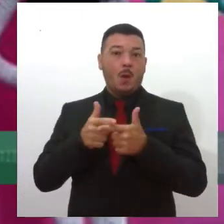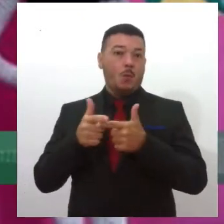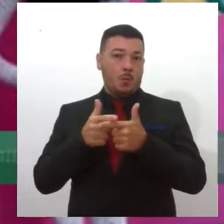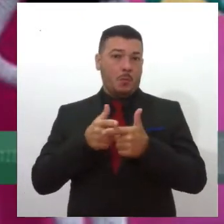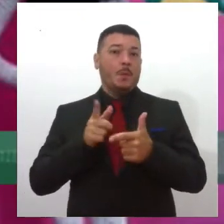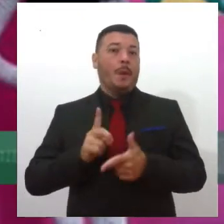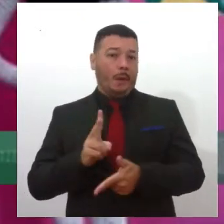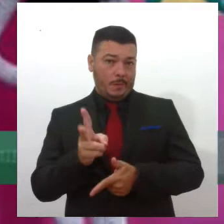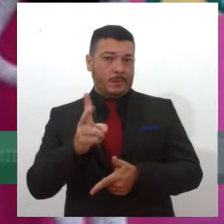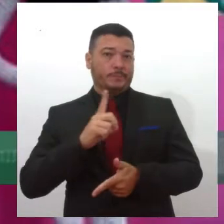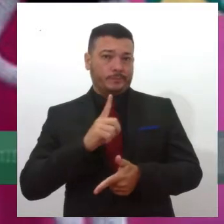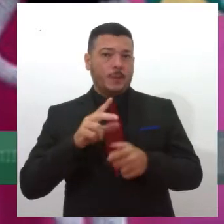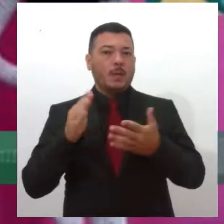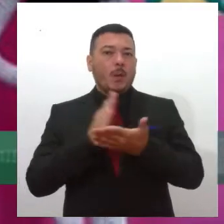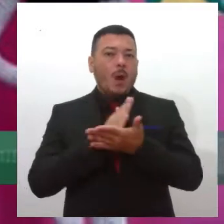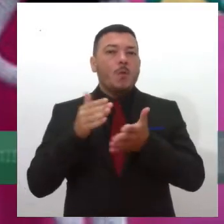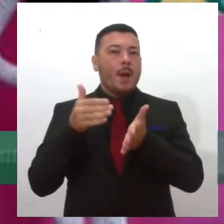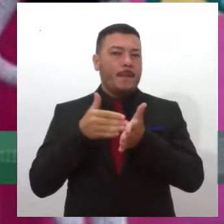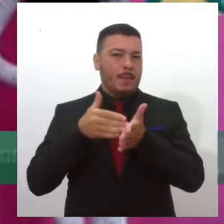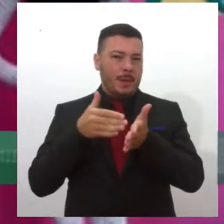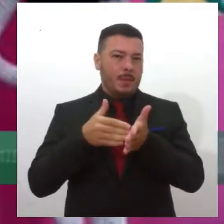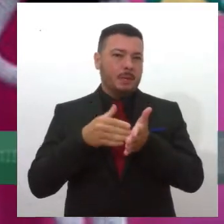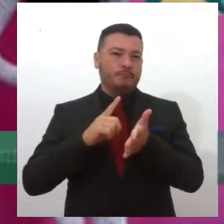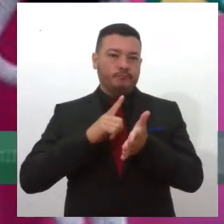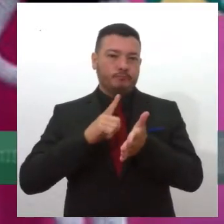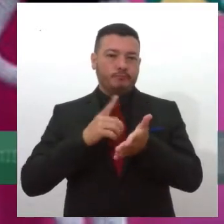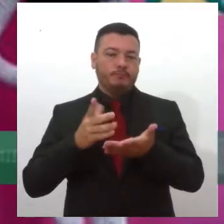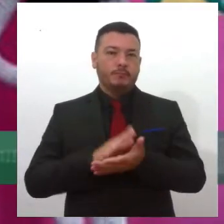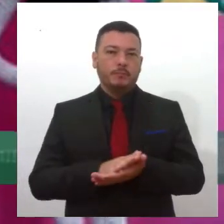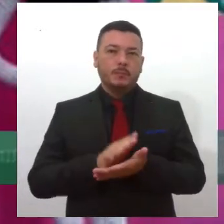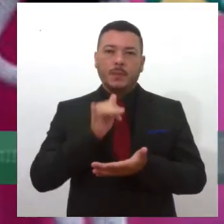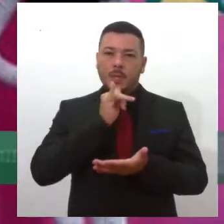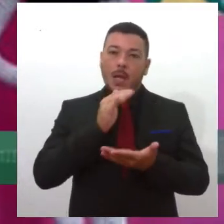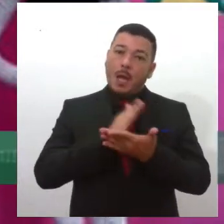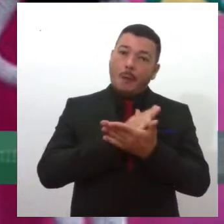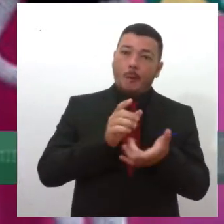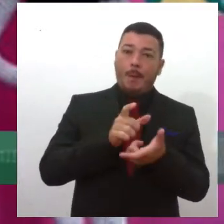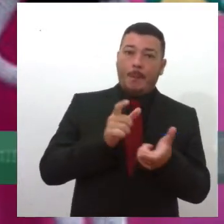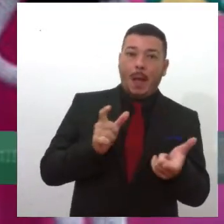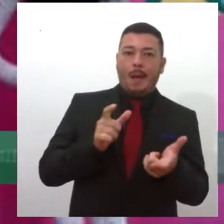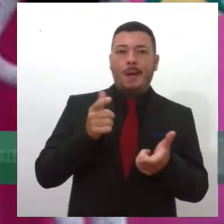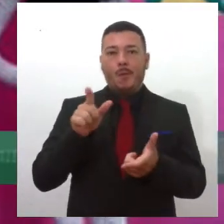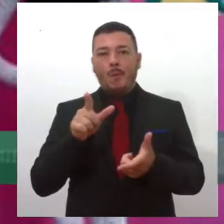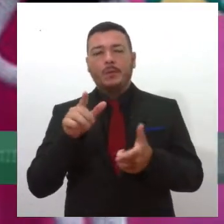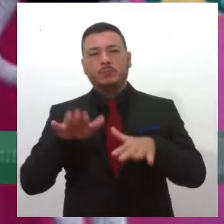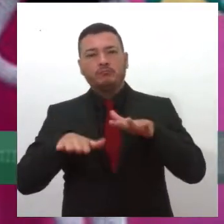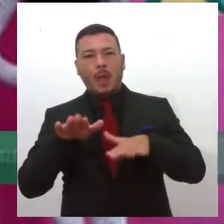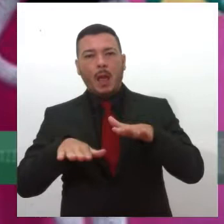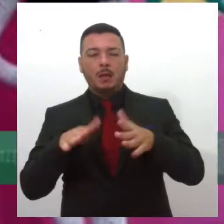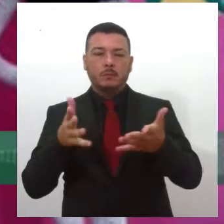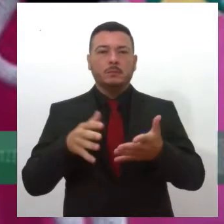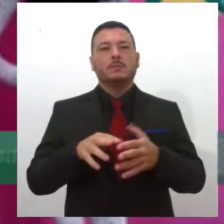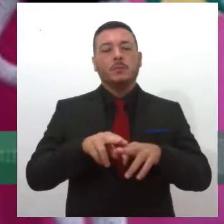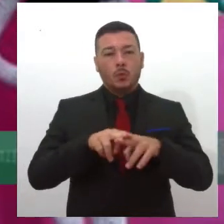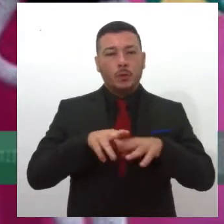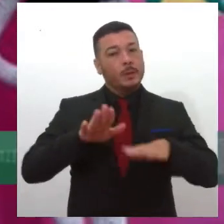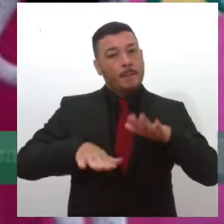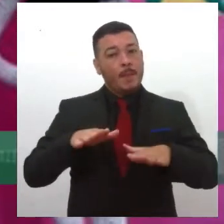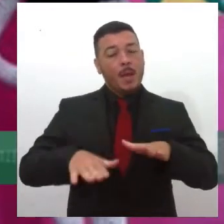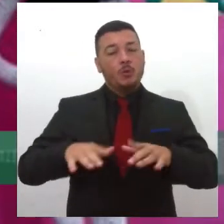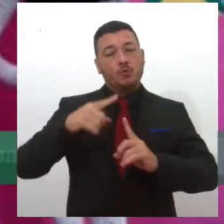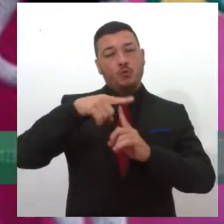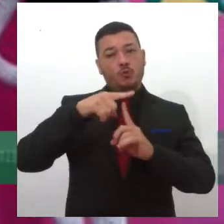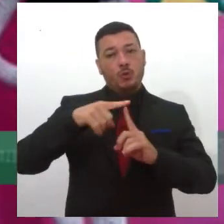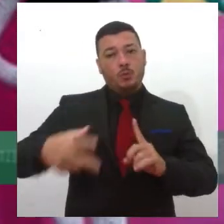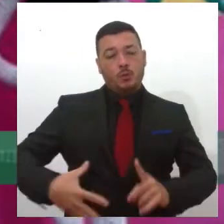algumas limitações, né? A depender da pessoa, algumas mais, outras menos, a depender do transplante também. Então, o intuito do Projeto da Lei